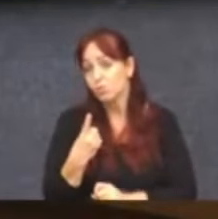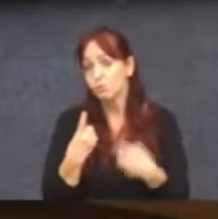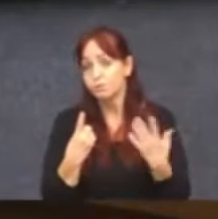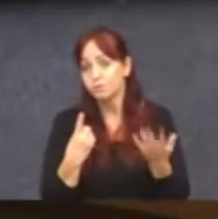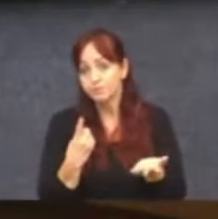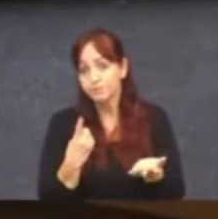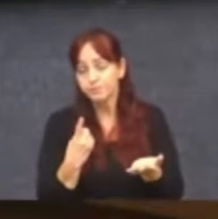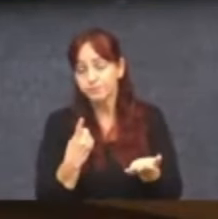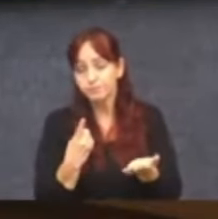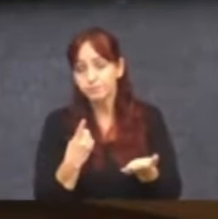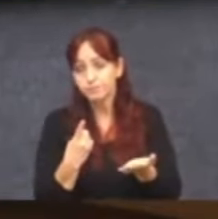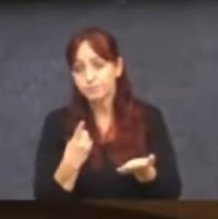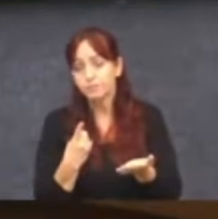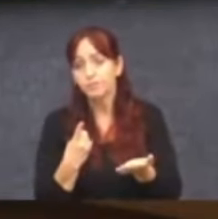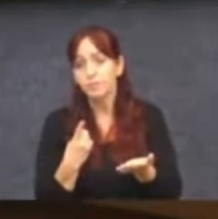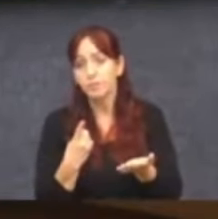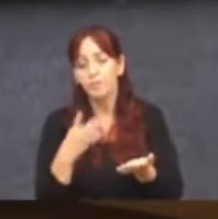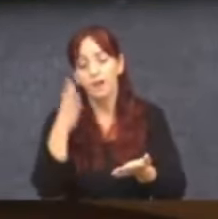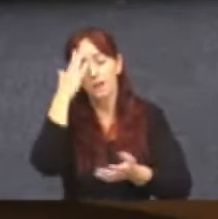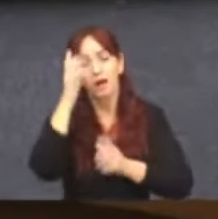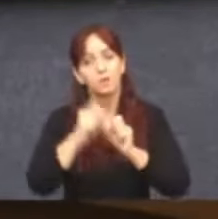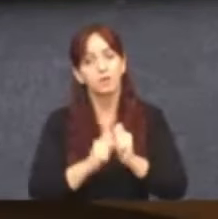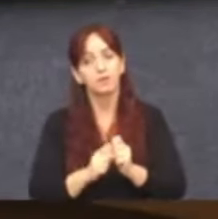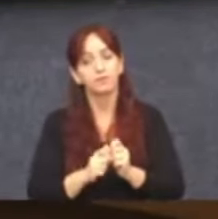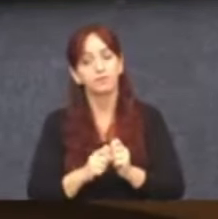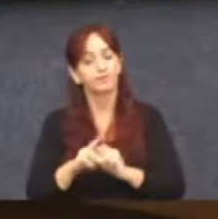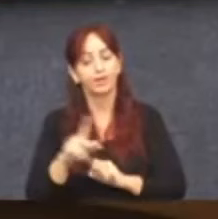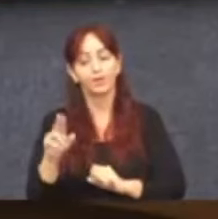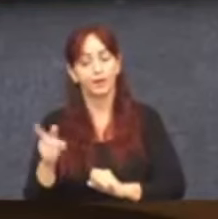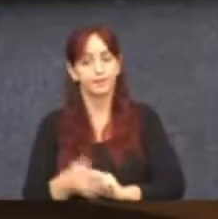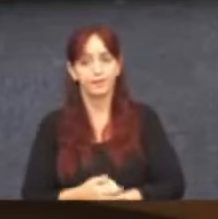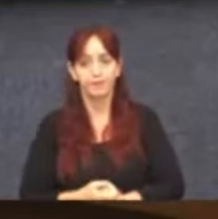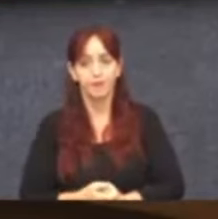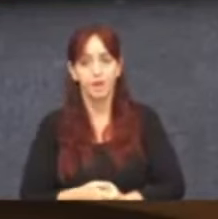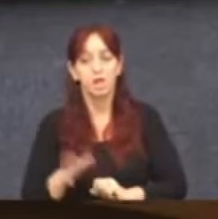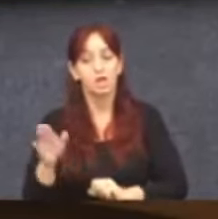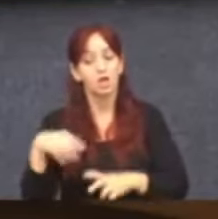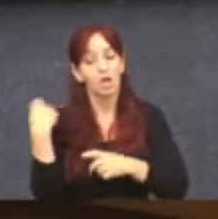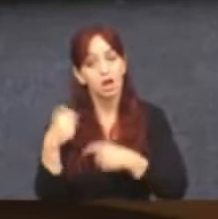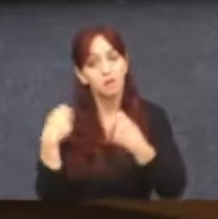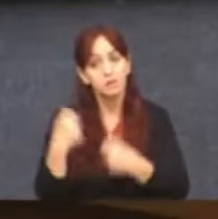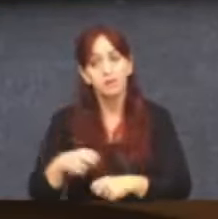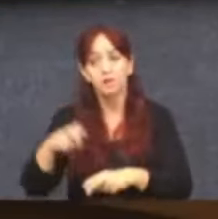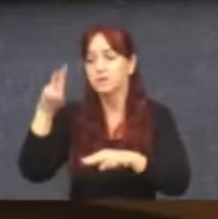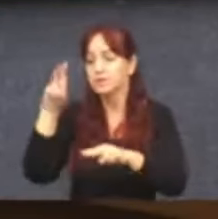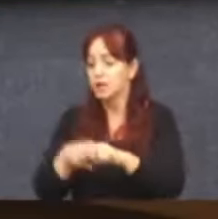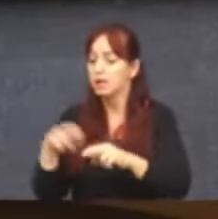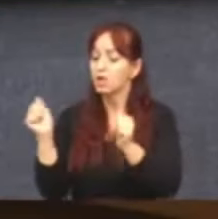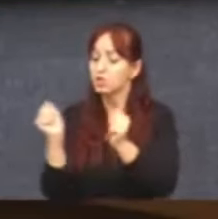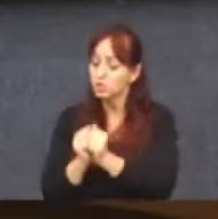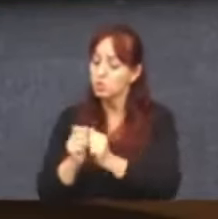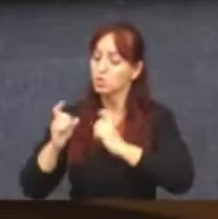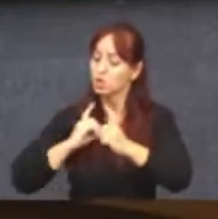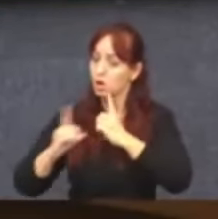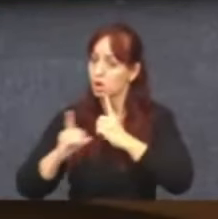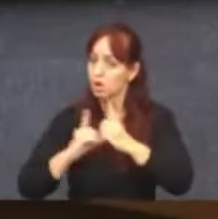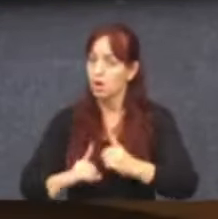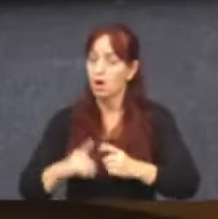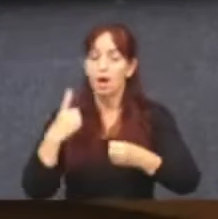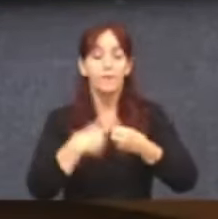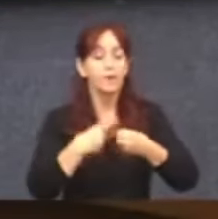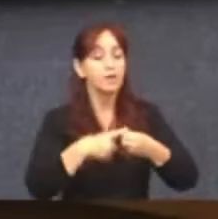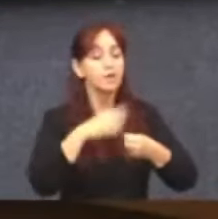incondicionalmente, saiba que não vai ser assim. Então, vamos sentar na mesa e conversar o que Belo Horizonte realmente